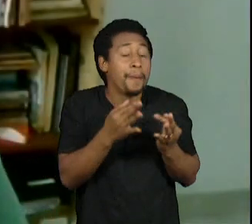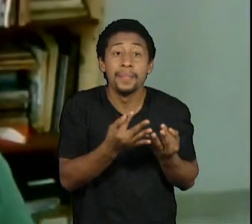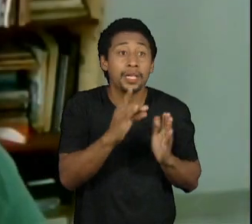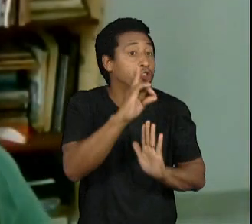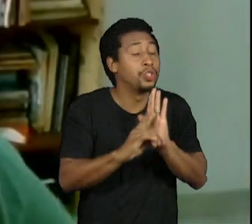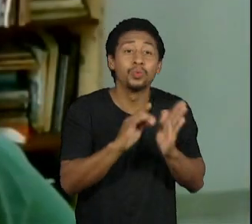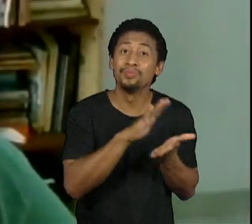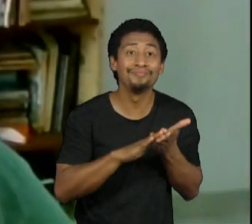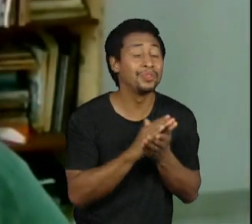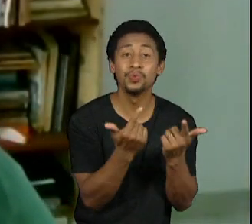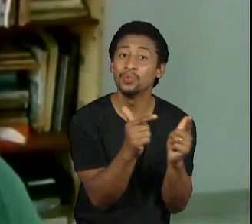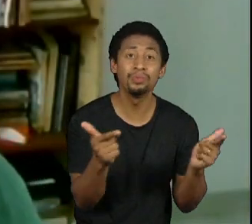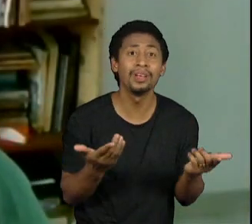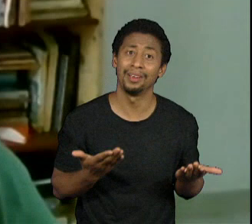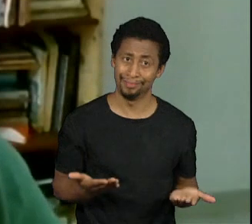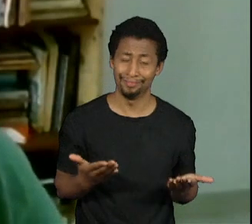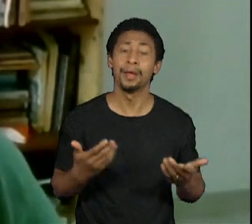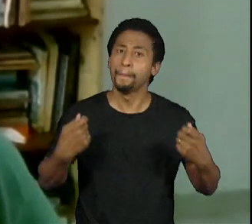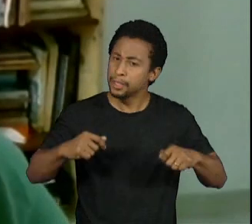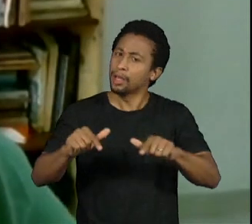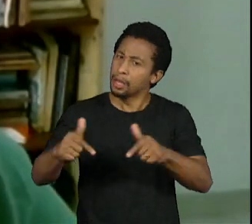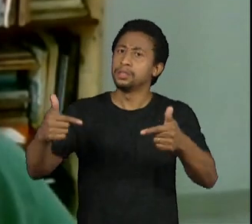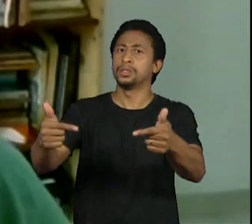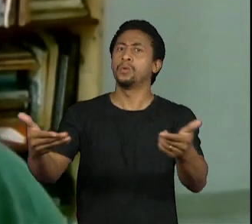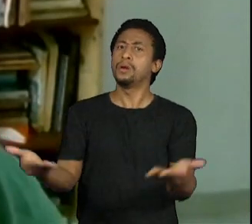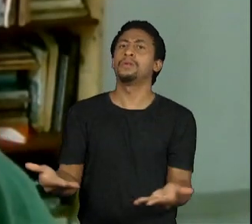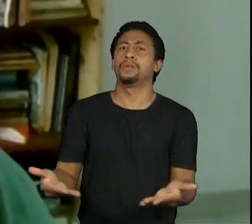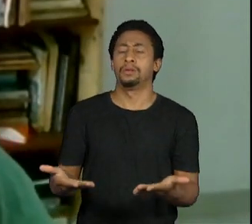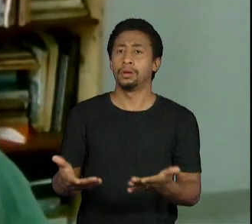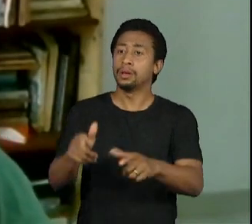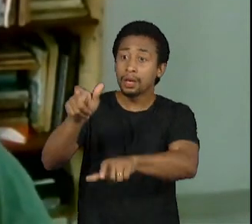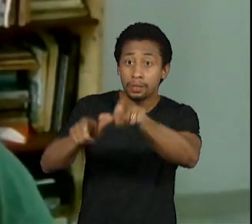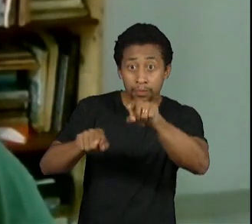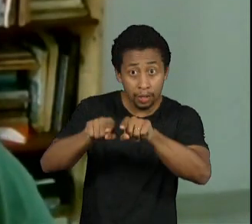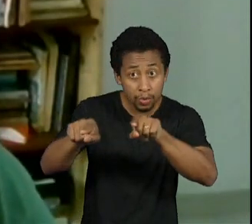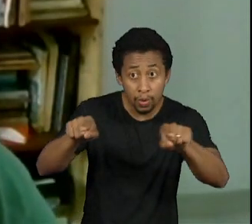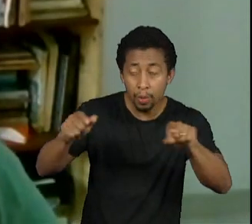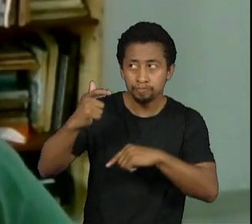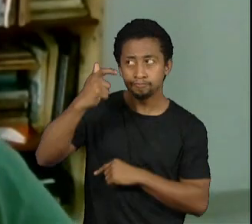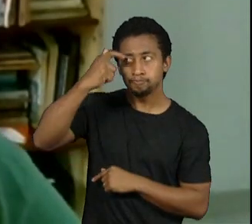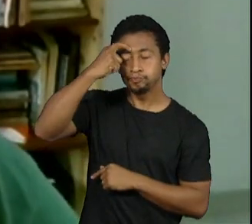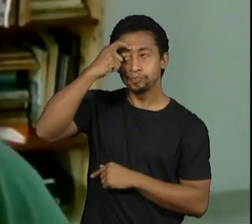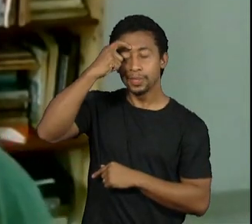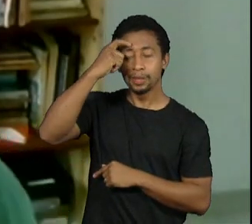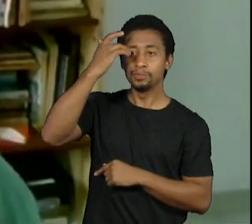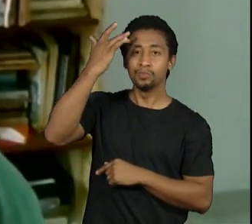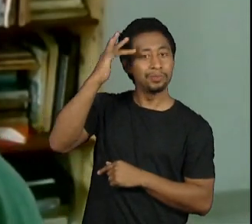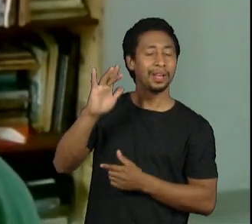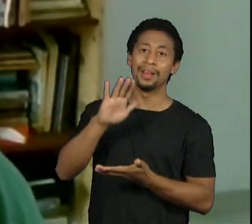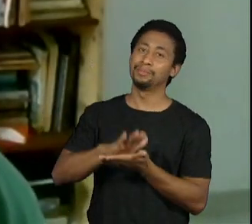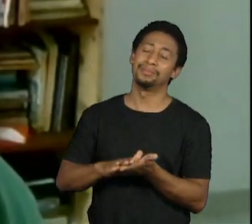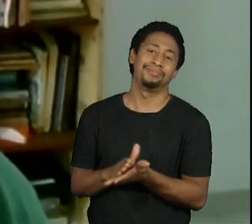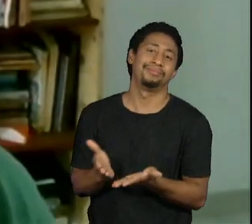Há uma crise e devemos agir agora. As pessoas, de repente, não se dão conta disso.